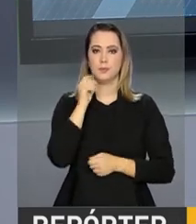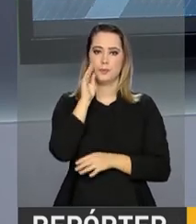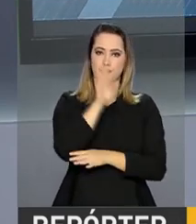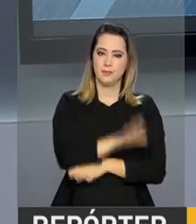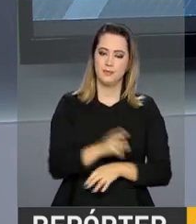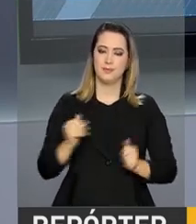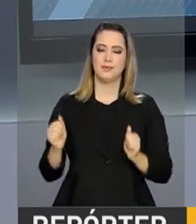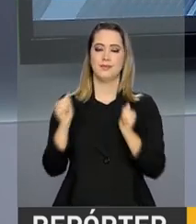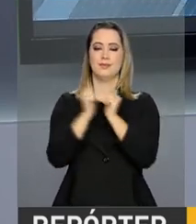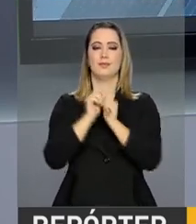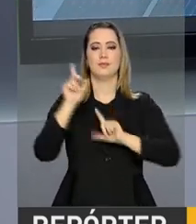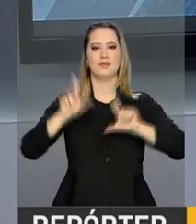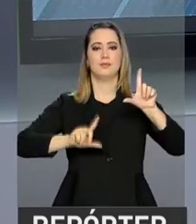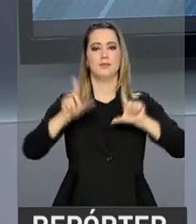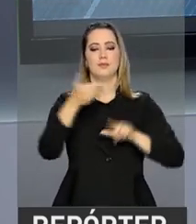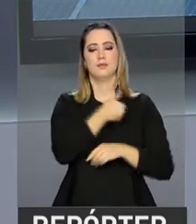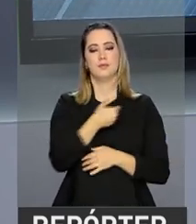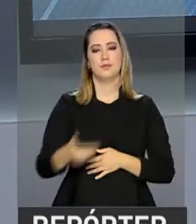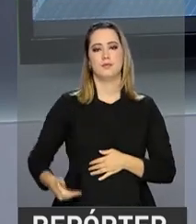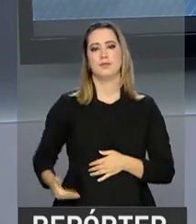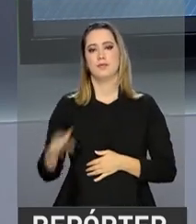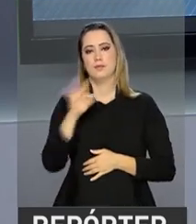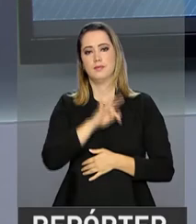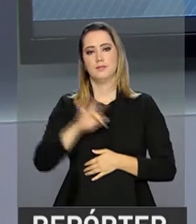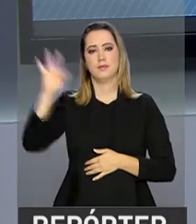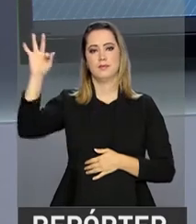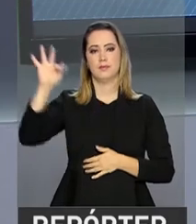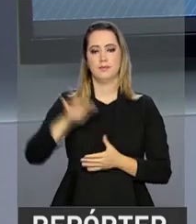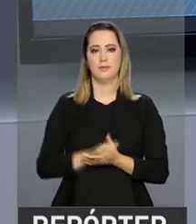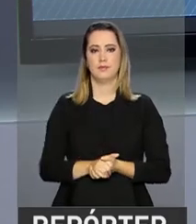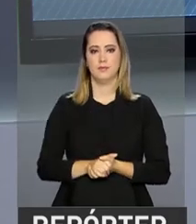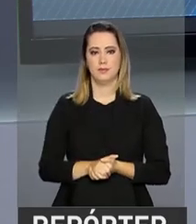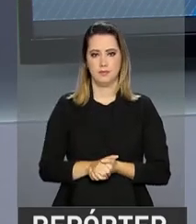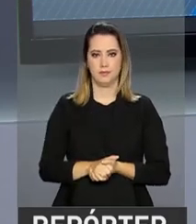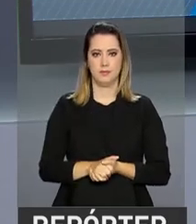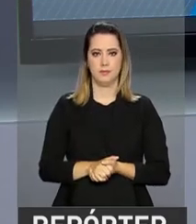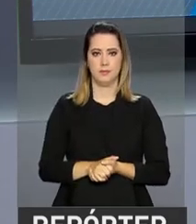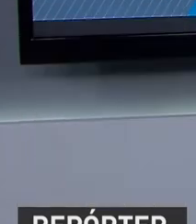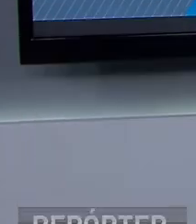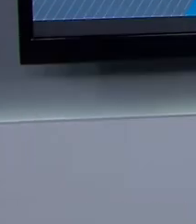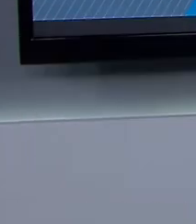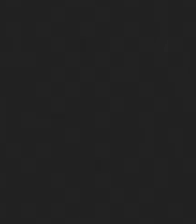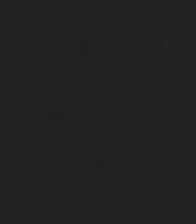ótima tarde para você. Continue com a gente aqui na NBR, a TV do Governo Federal.